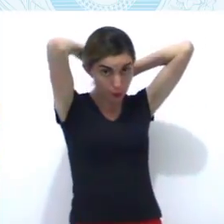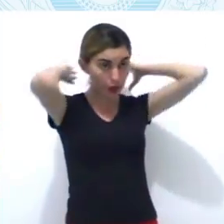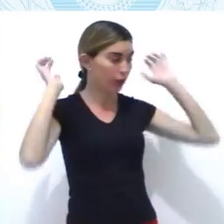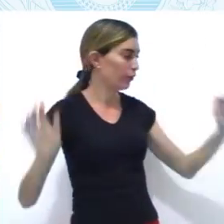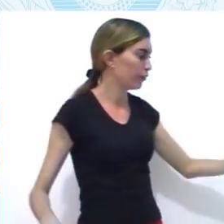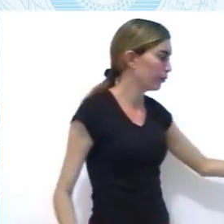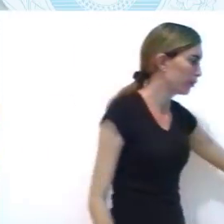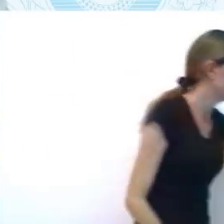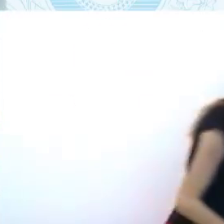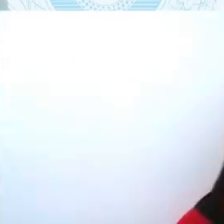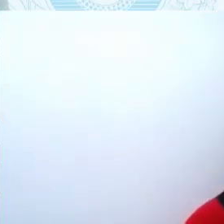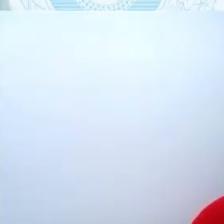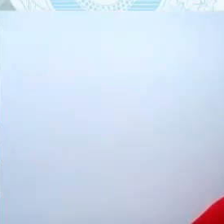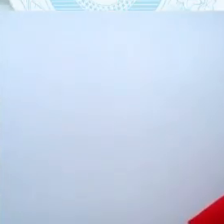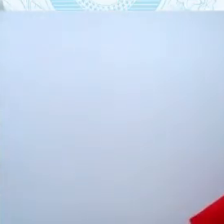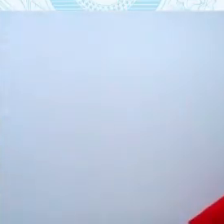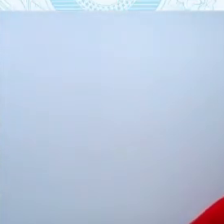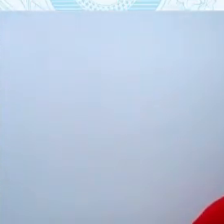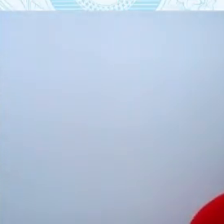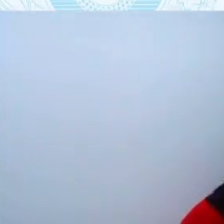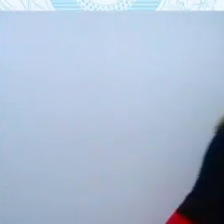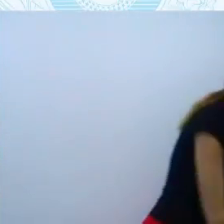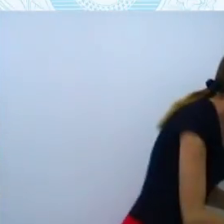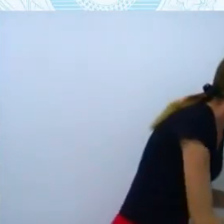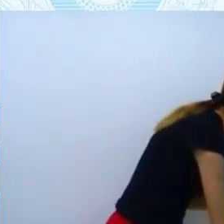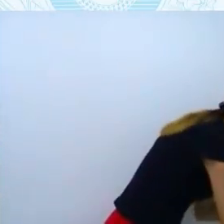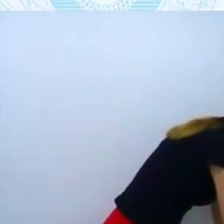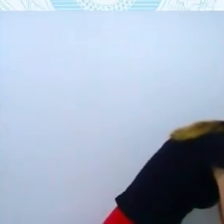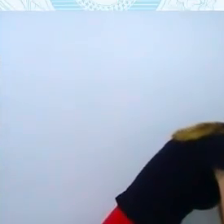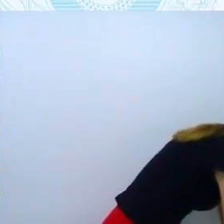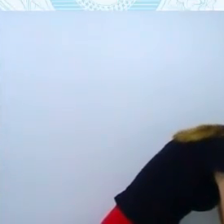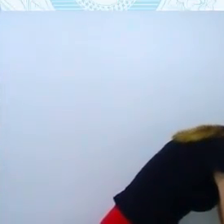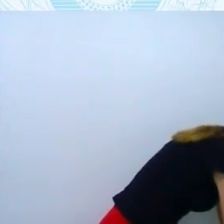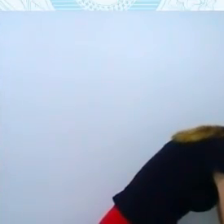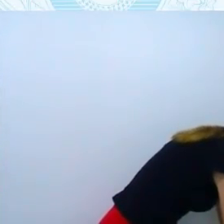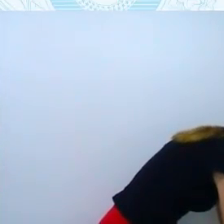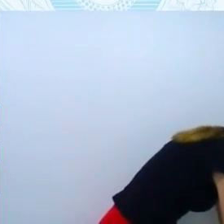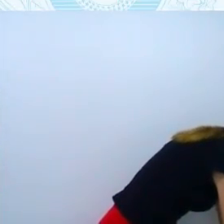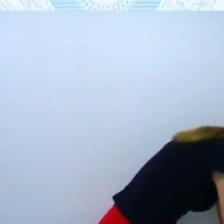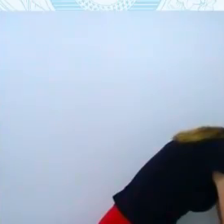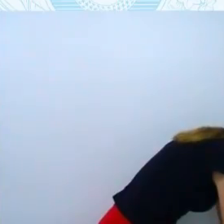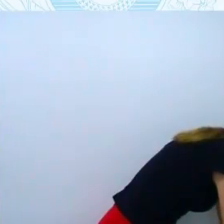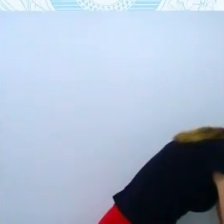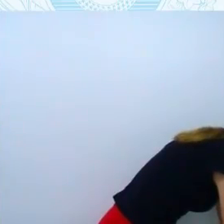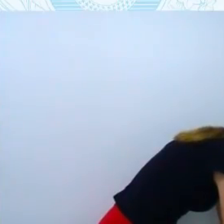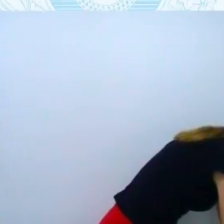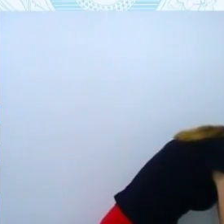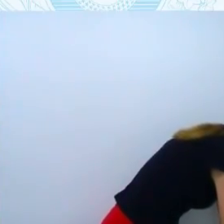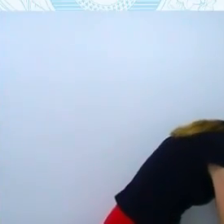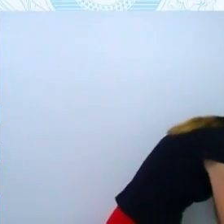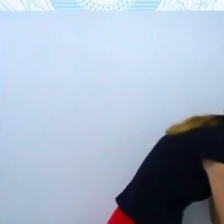foram, muitas vezes, um motivo de reações